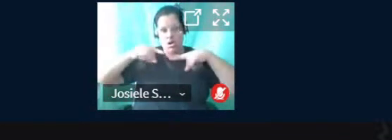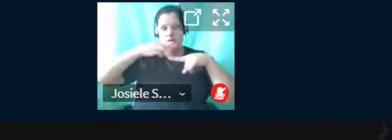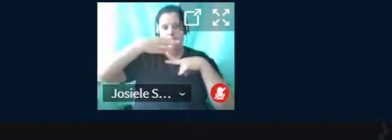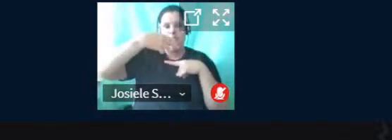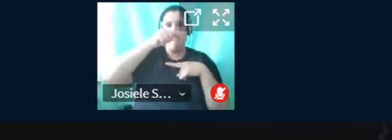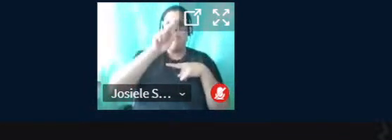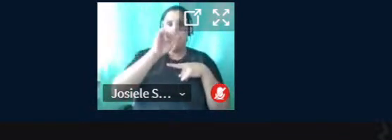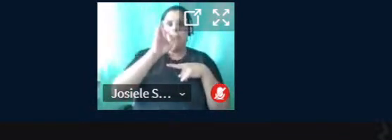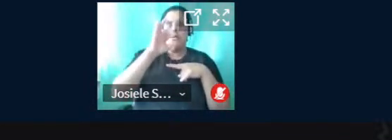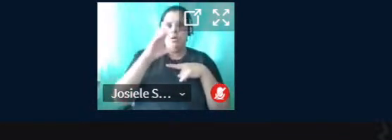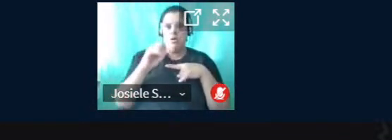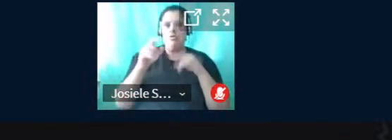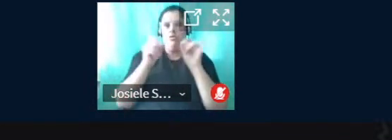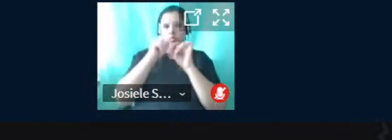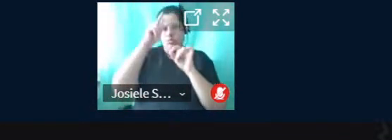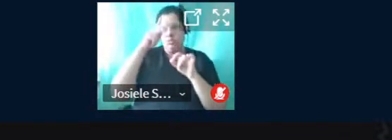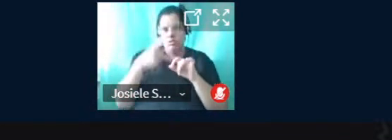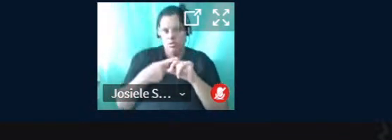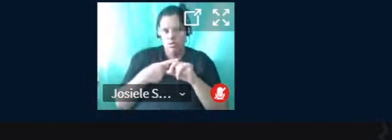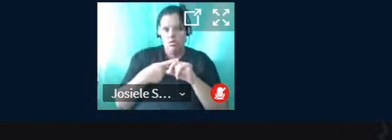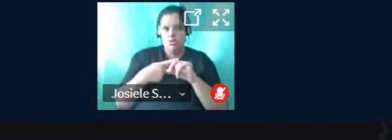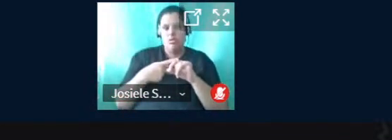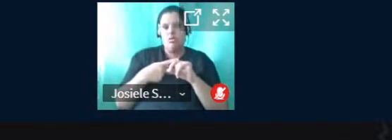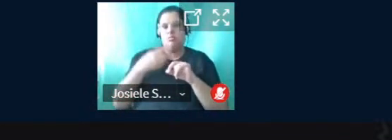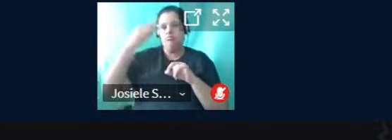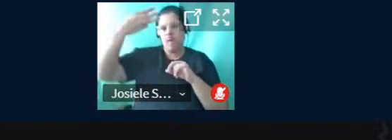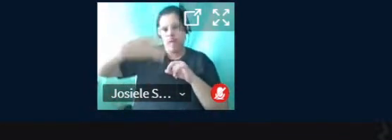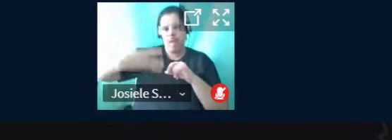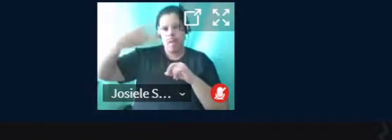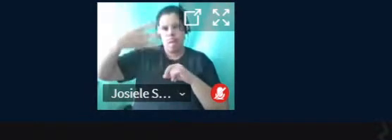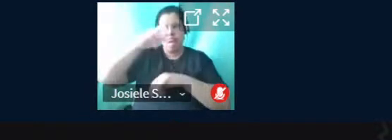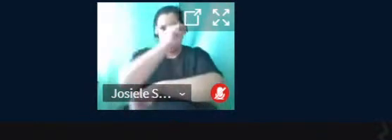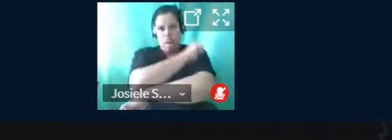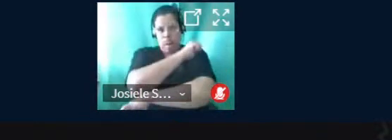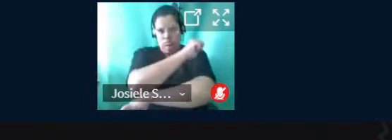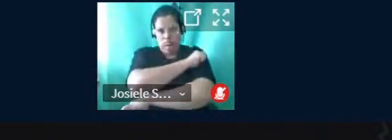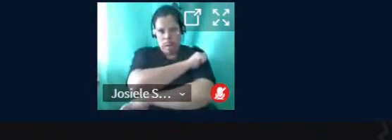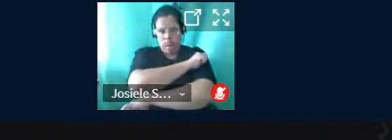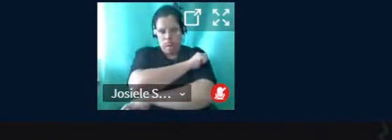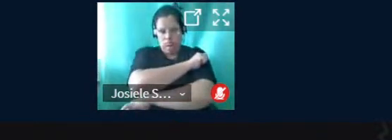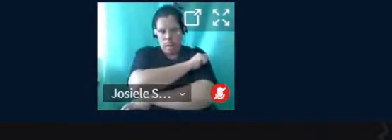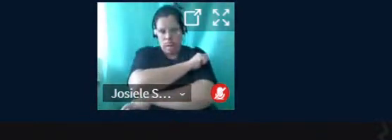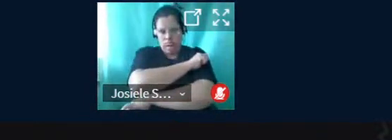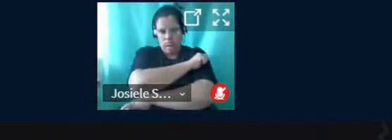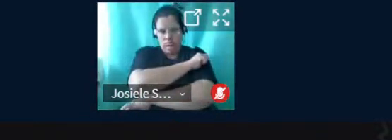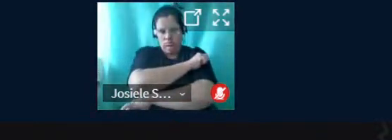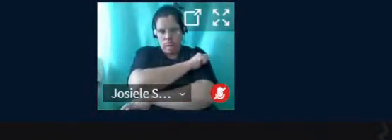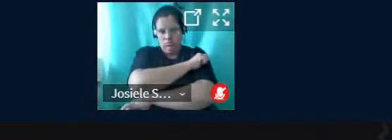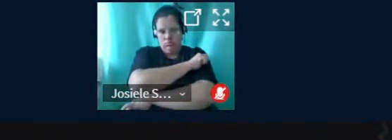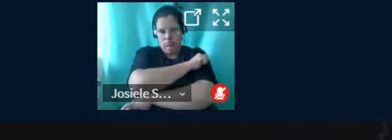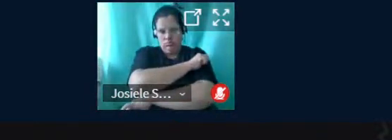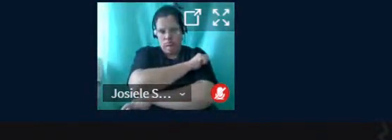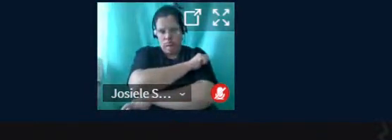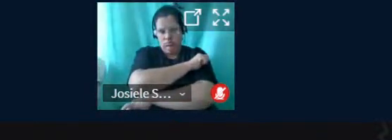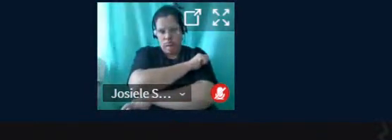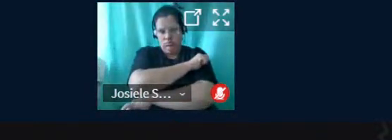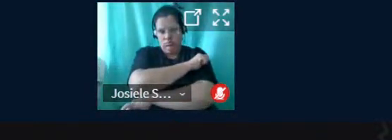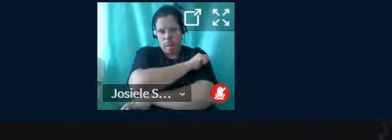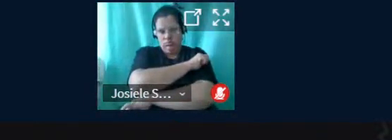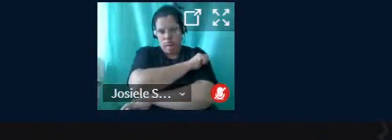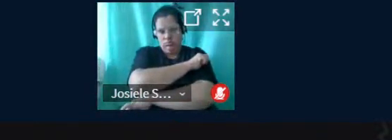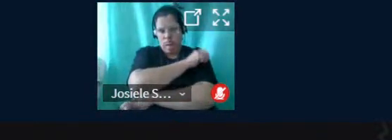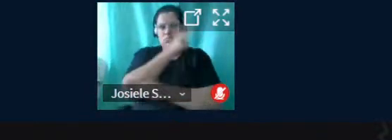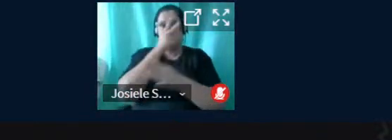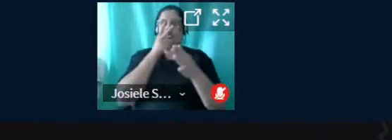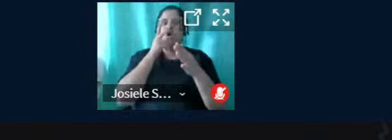ele foi feito por mim, Vinicius Moreira, pelo Gustavo Zeganiac Conceca e pelo Eduardo Ezer Moraes e como nós já dissemos, nós somos todos